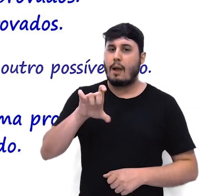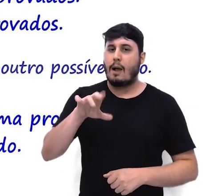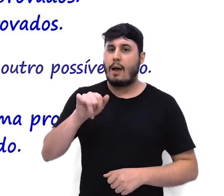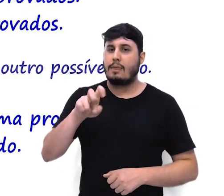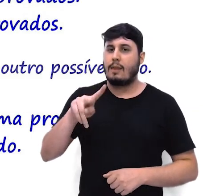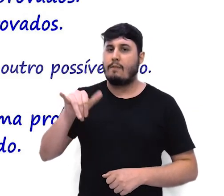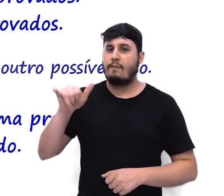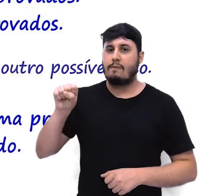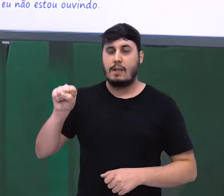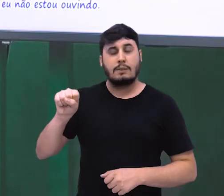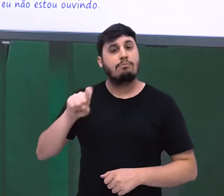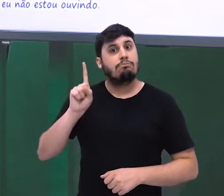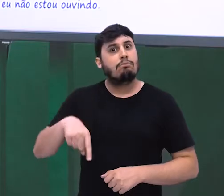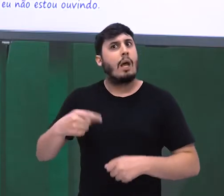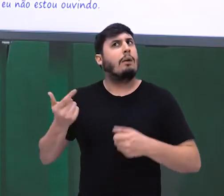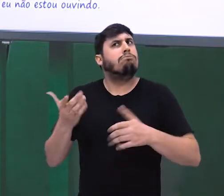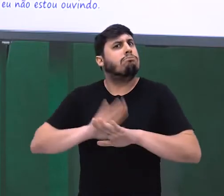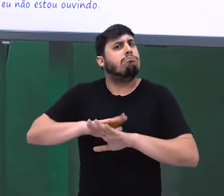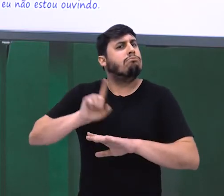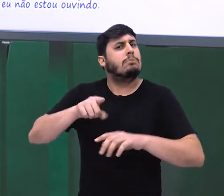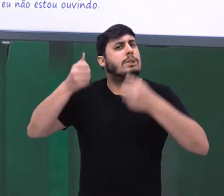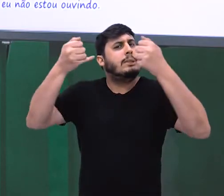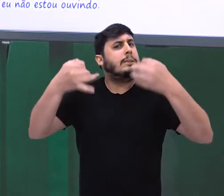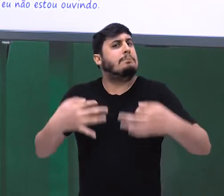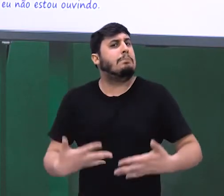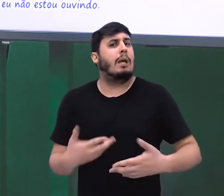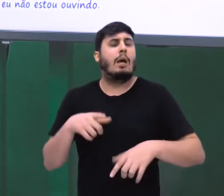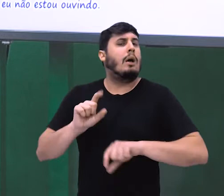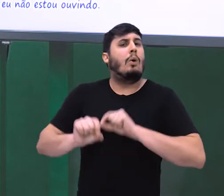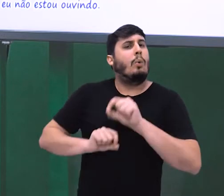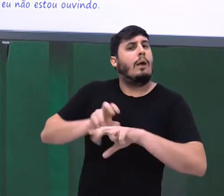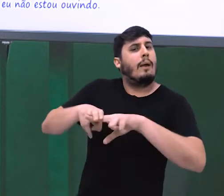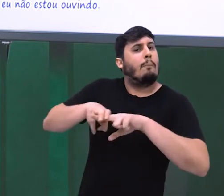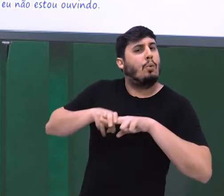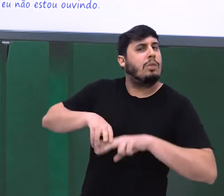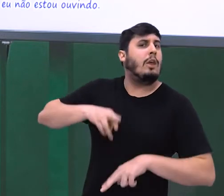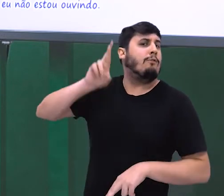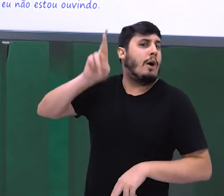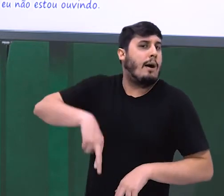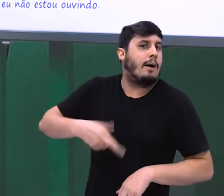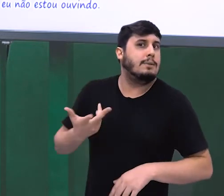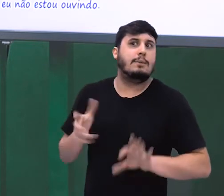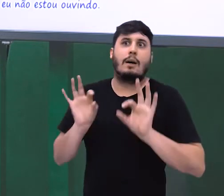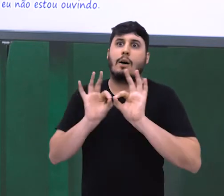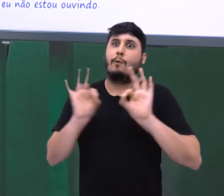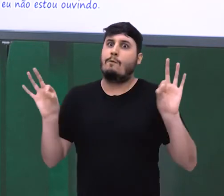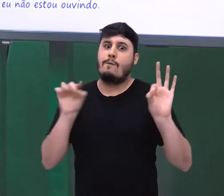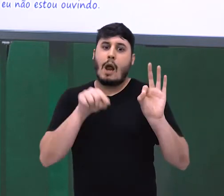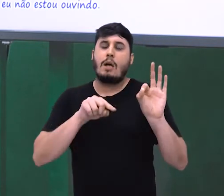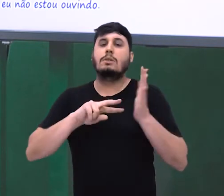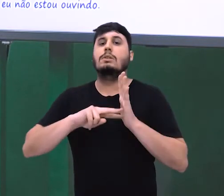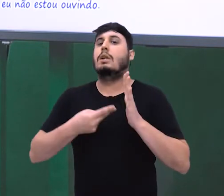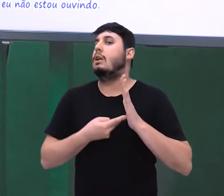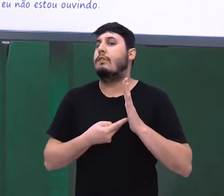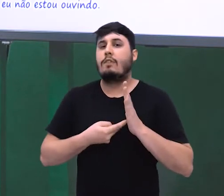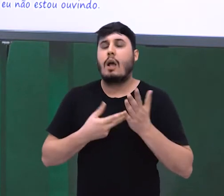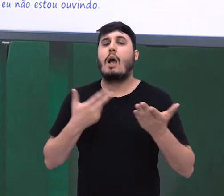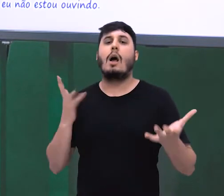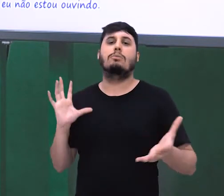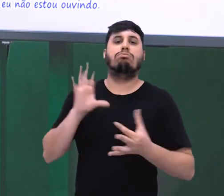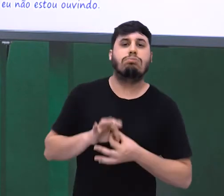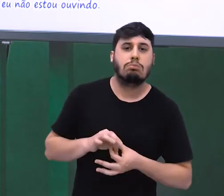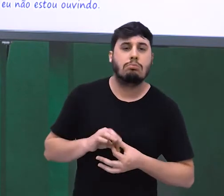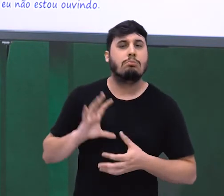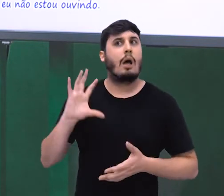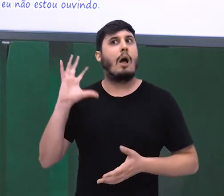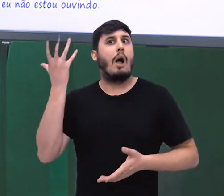ideia de explicação, o motivo, a razão pela qual a ação da oração anterior aconteceu.